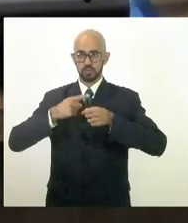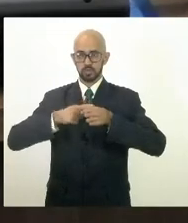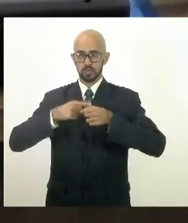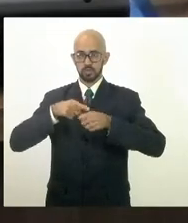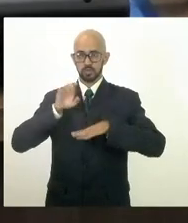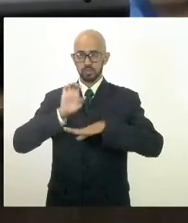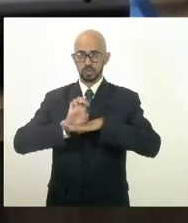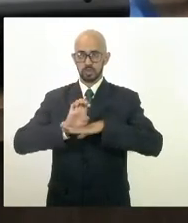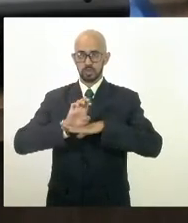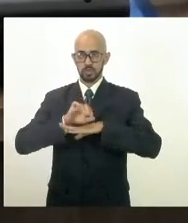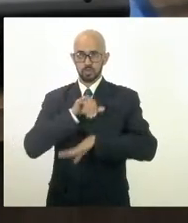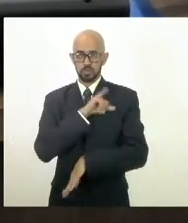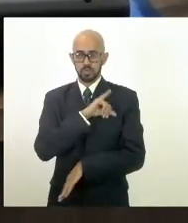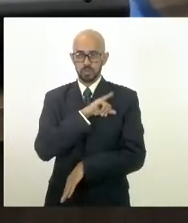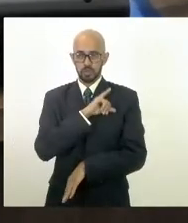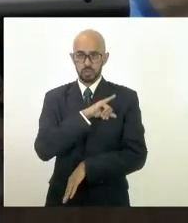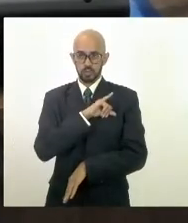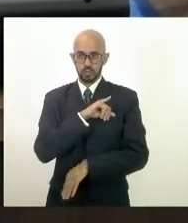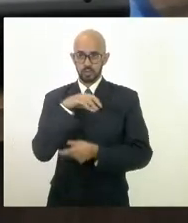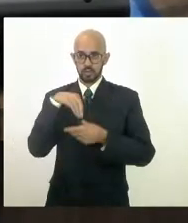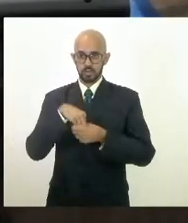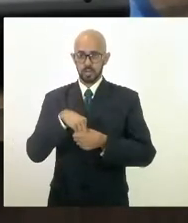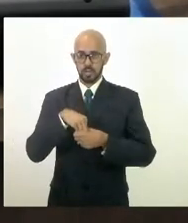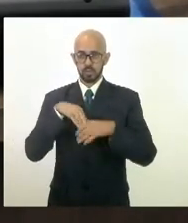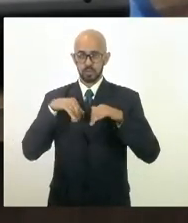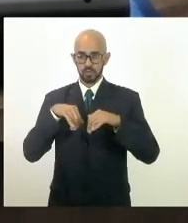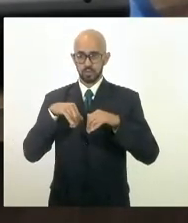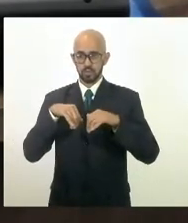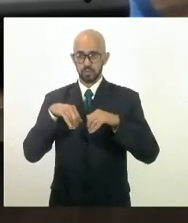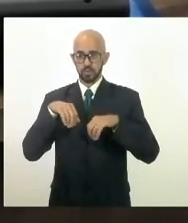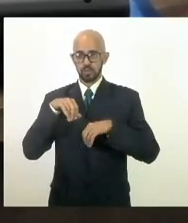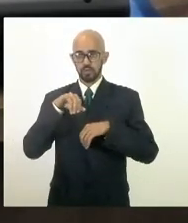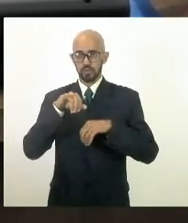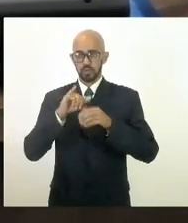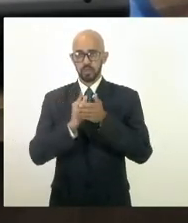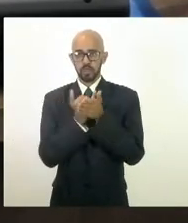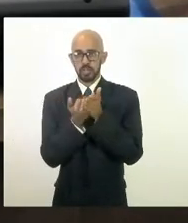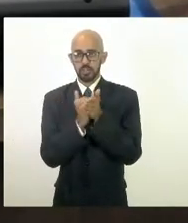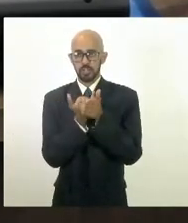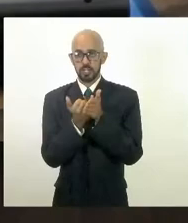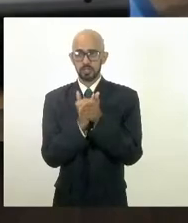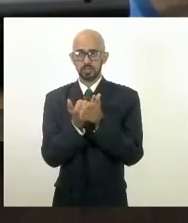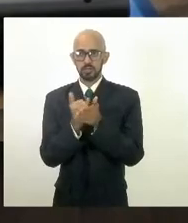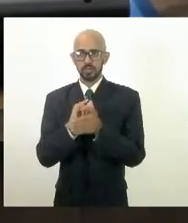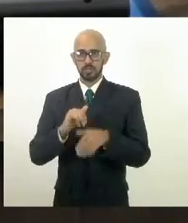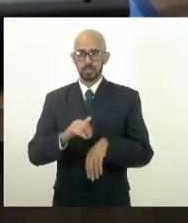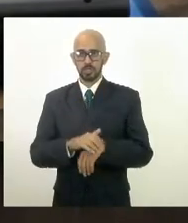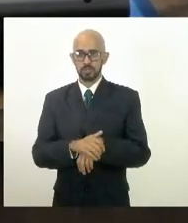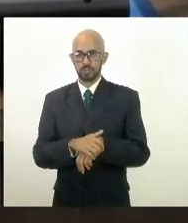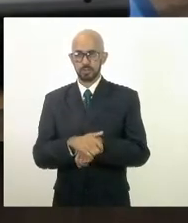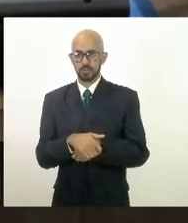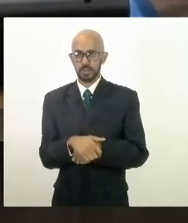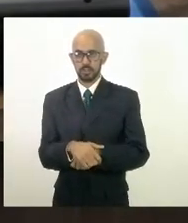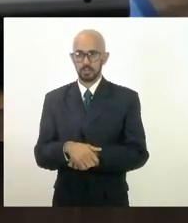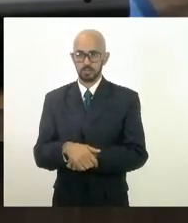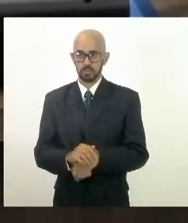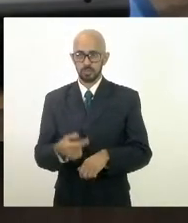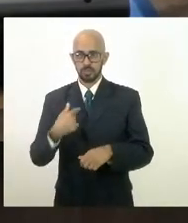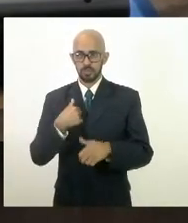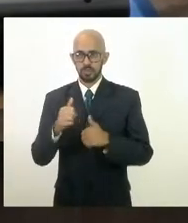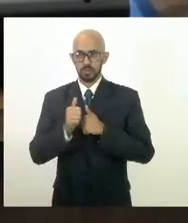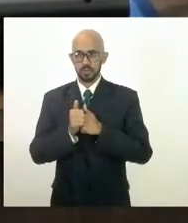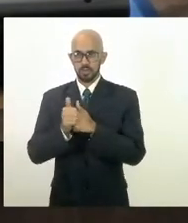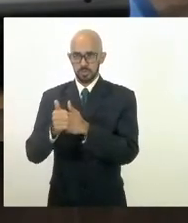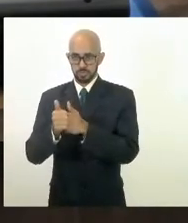do Rio de Janeiro dentro do mercado de Irajá e eu acompanho muito por ser de um